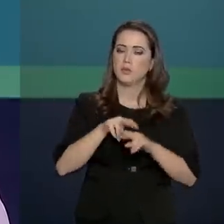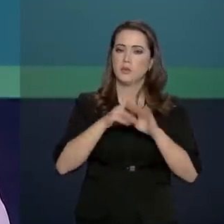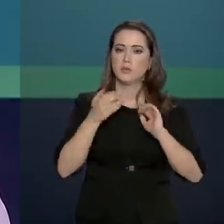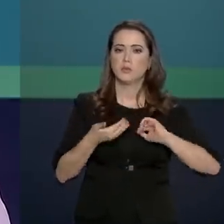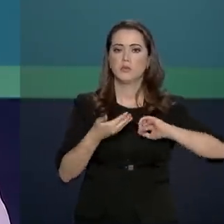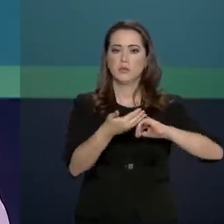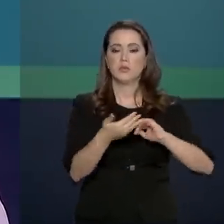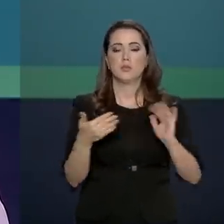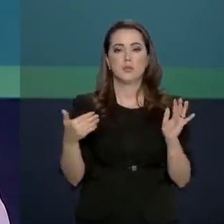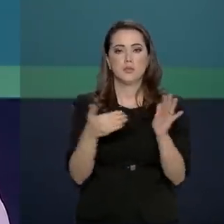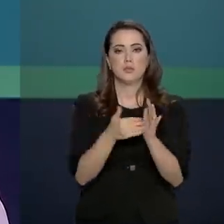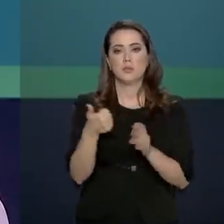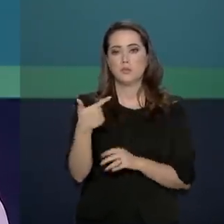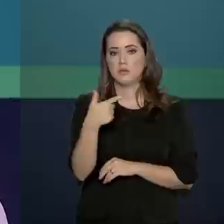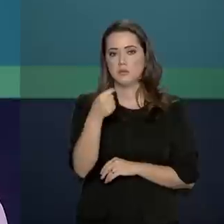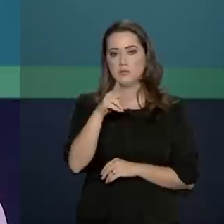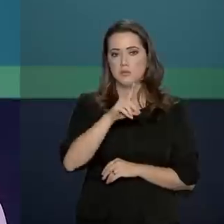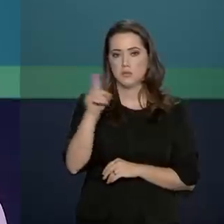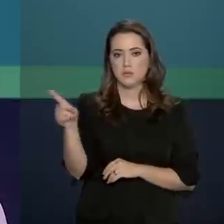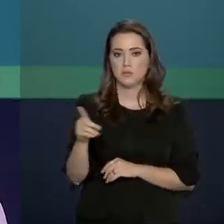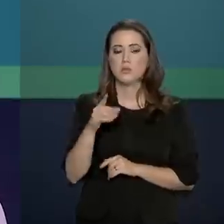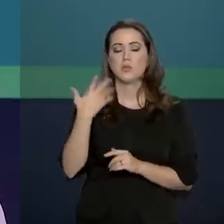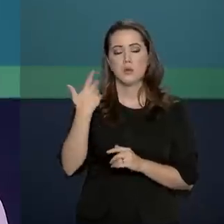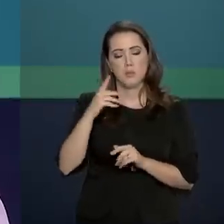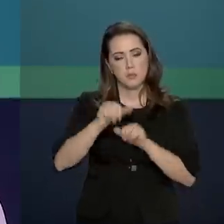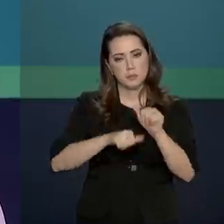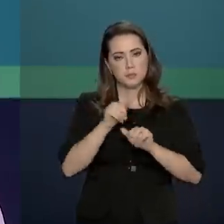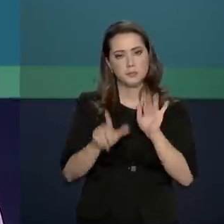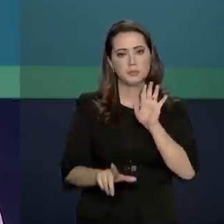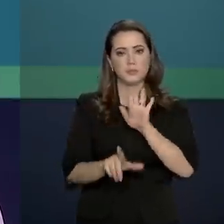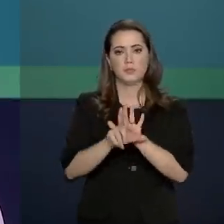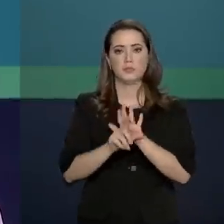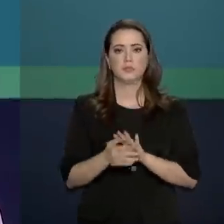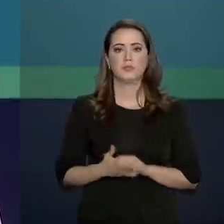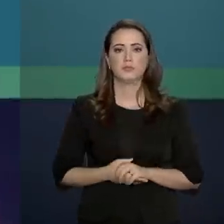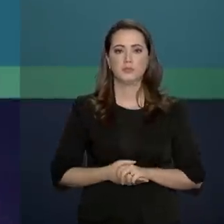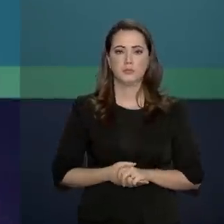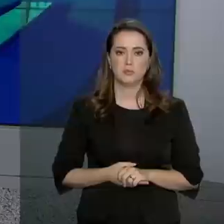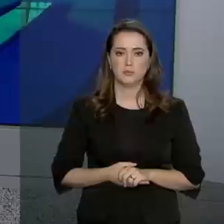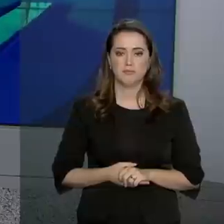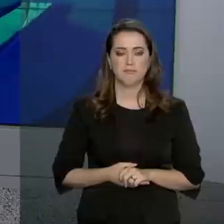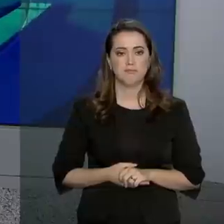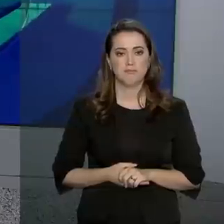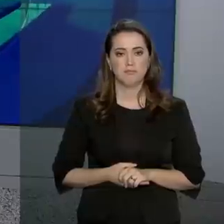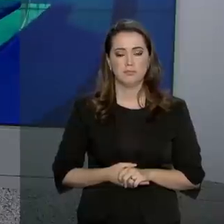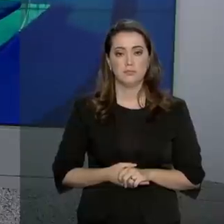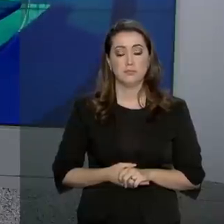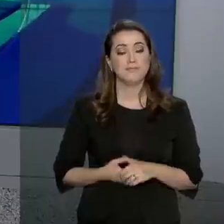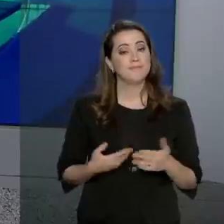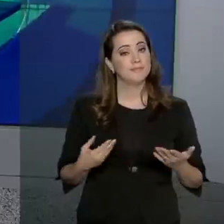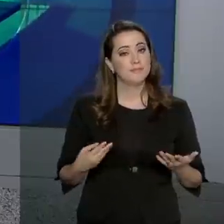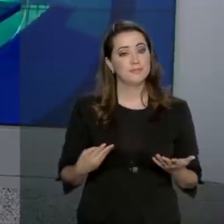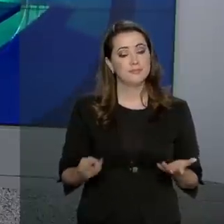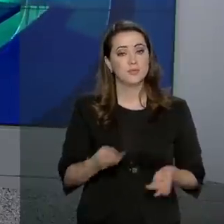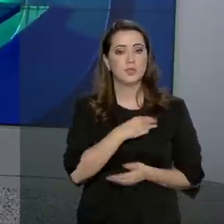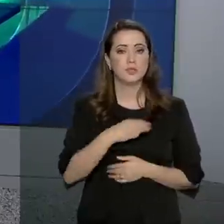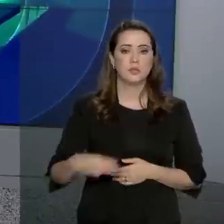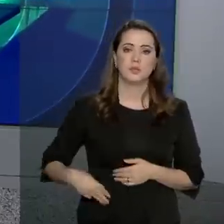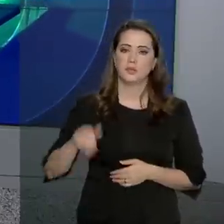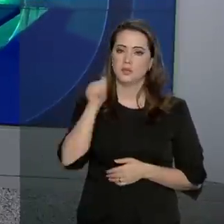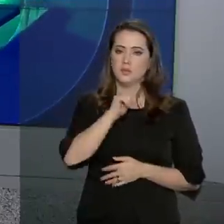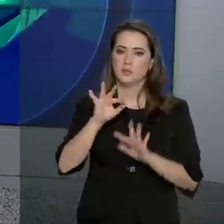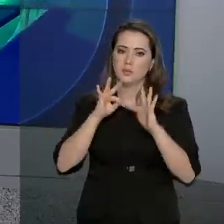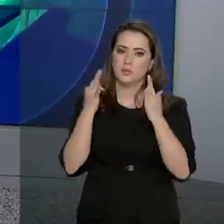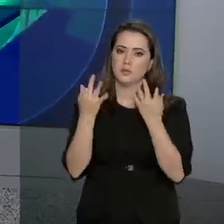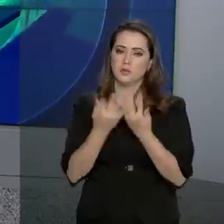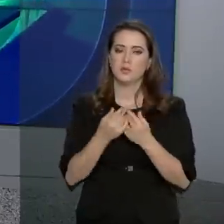aprovado pelo Congresso em até 120 dias para se tornar lei. E a ministra da